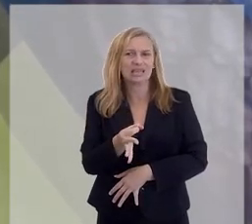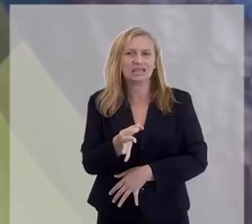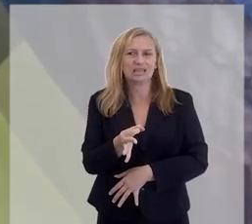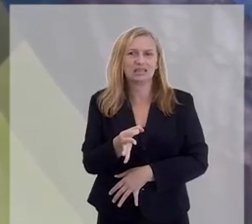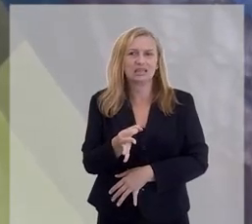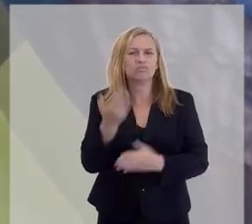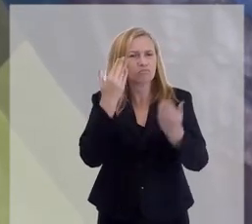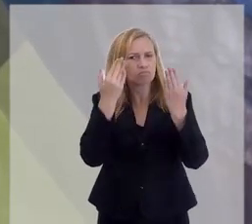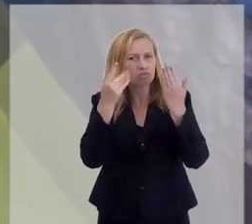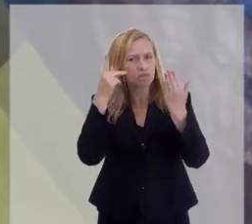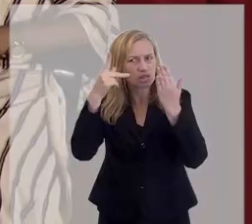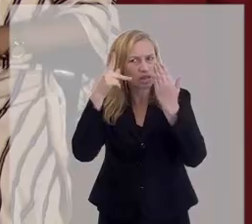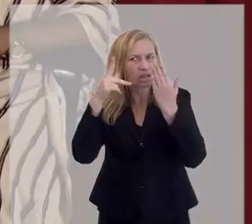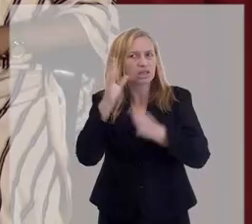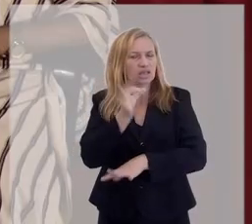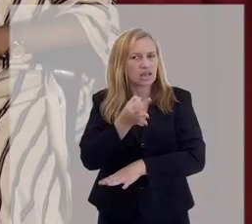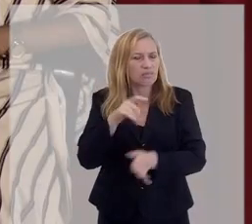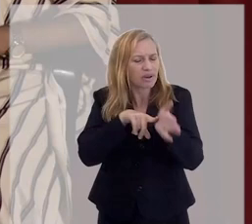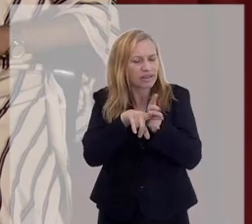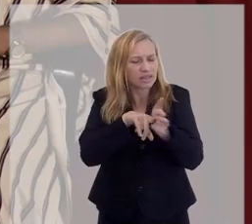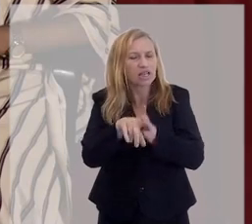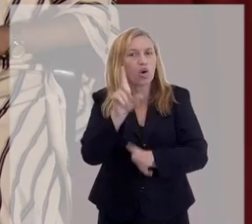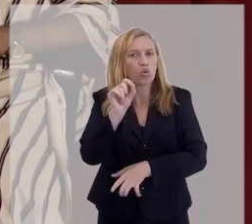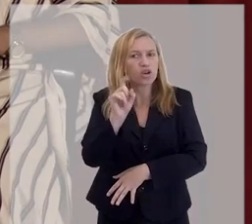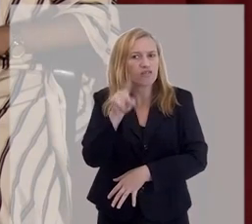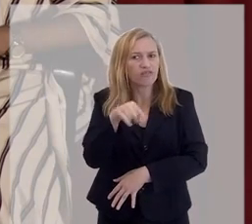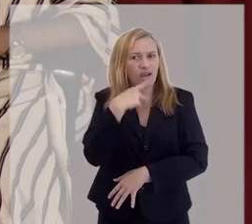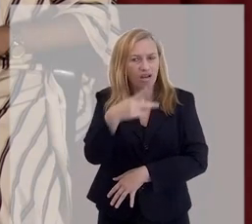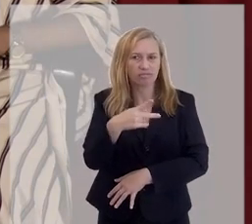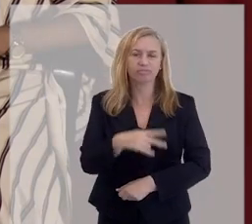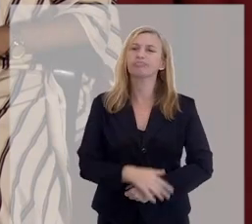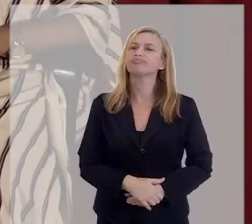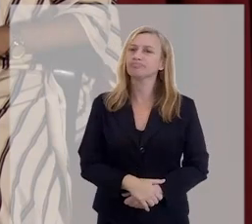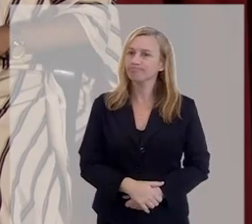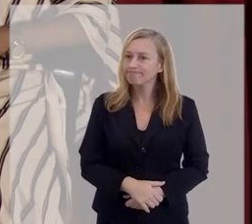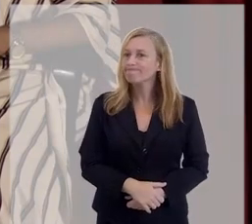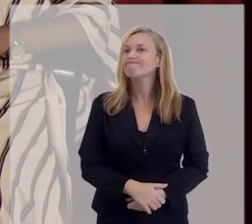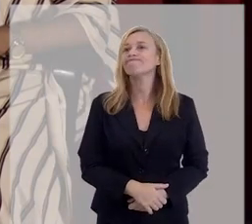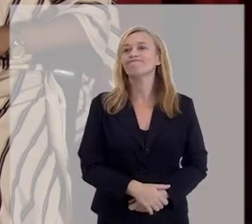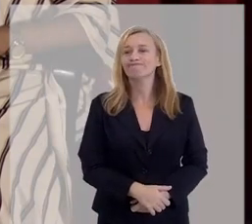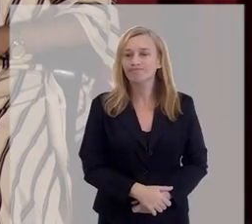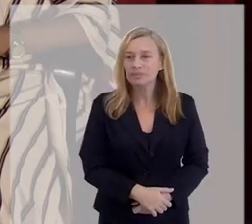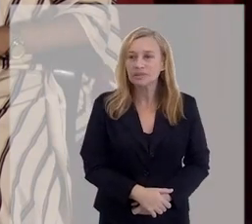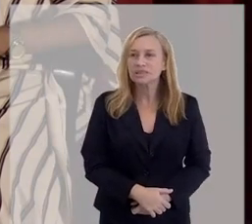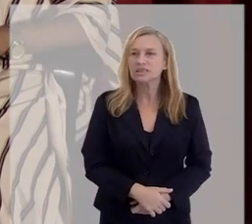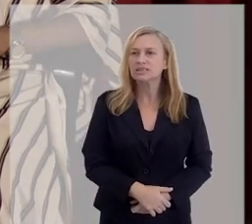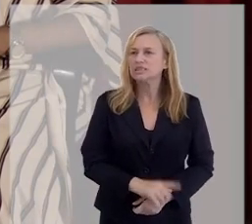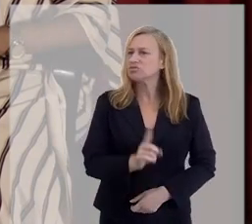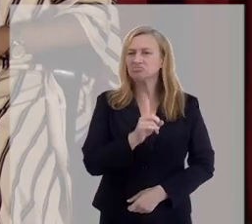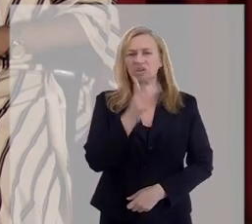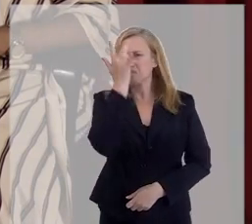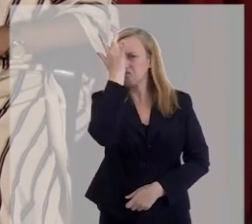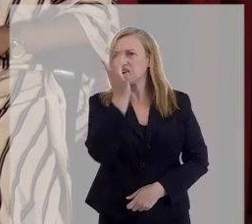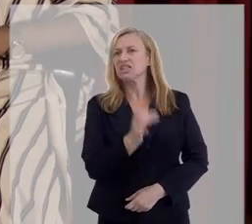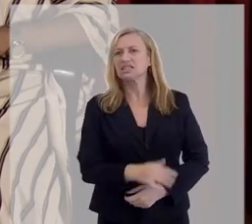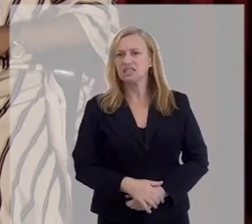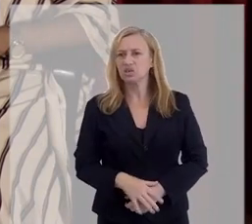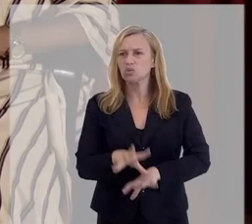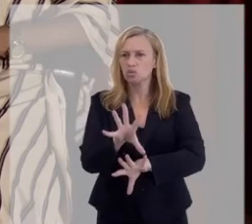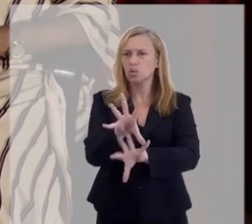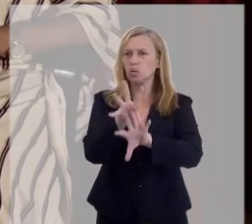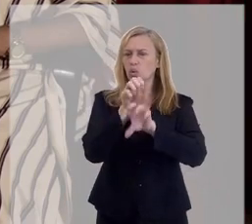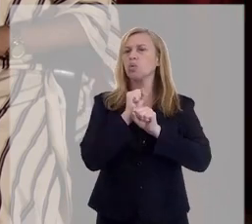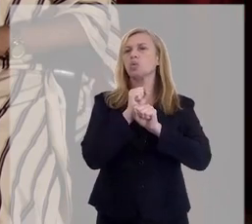psicológico, psiquiátrico suficiente para analisar o que é dito. Sim, eu já ia te fazer essa pergunta. Não é